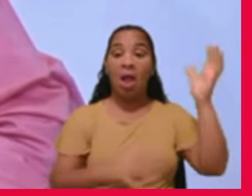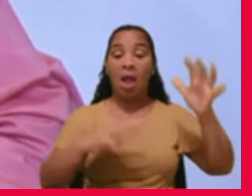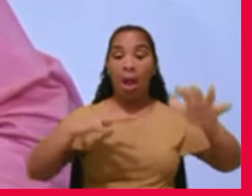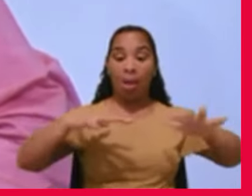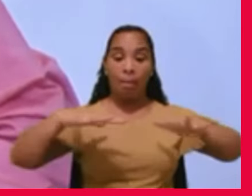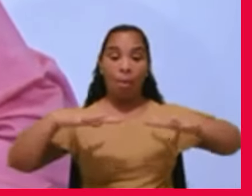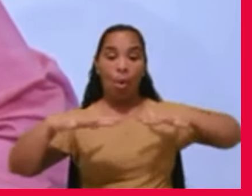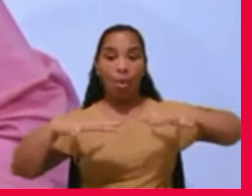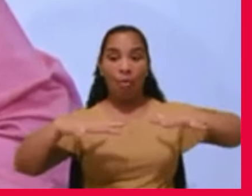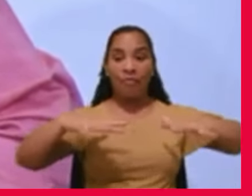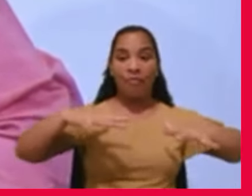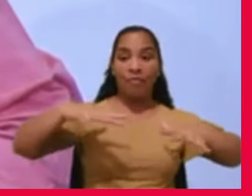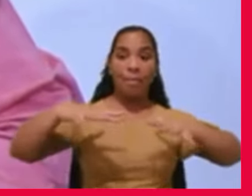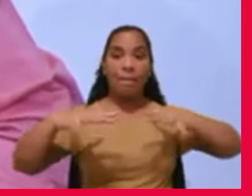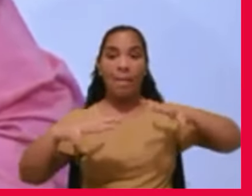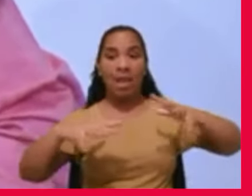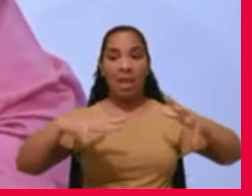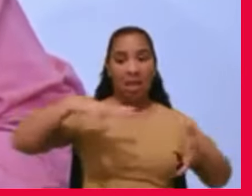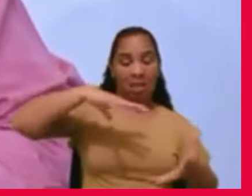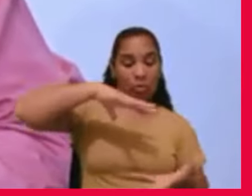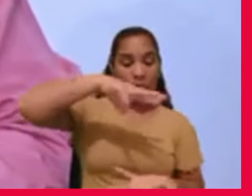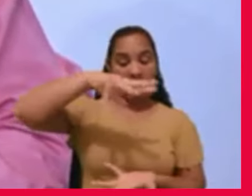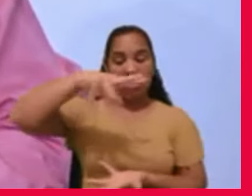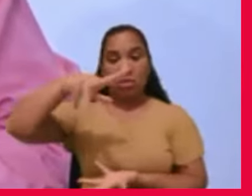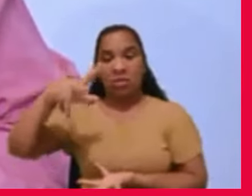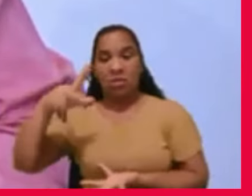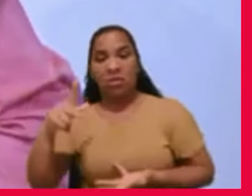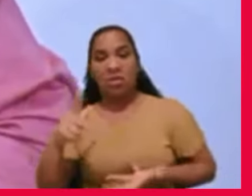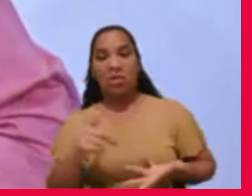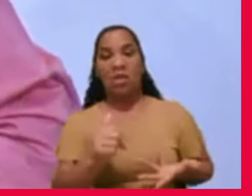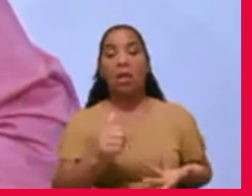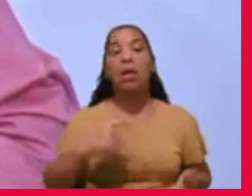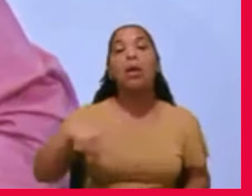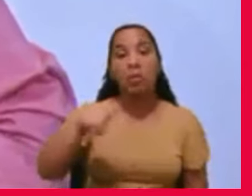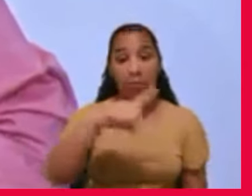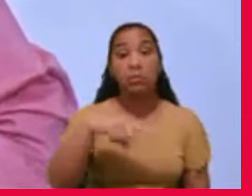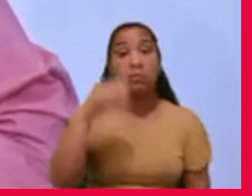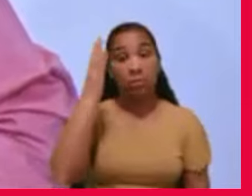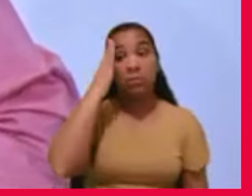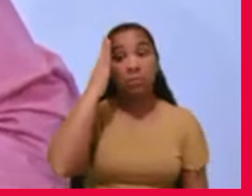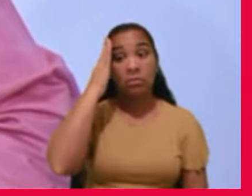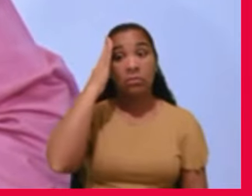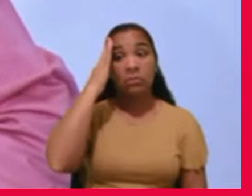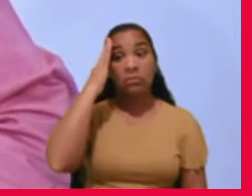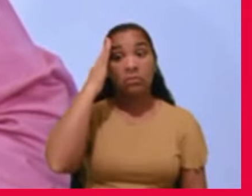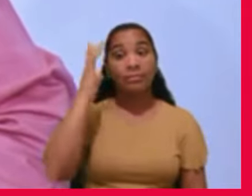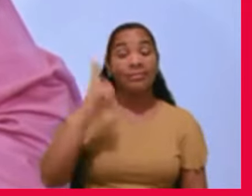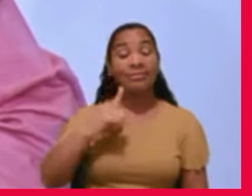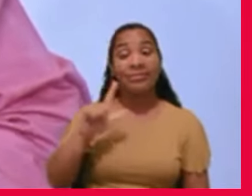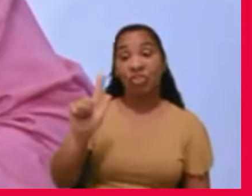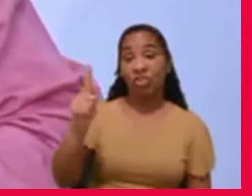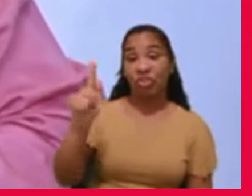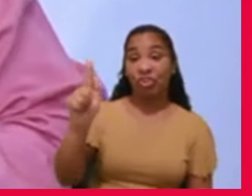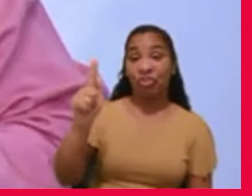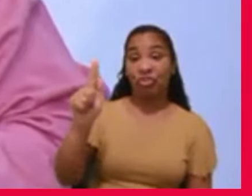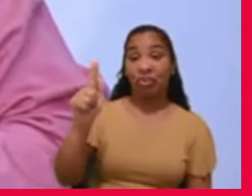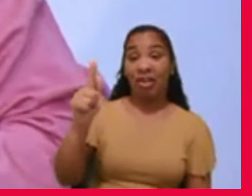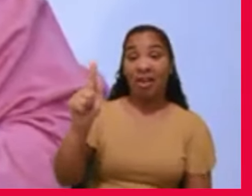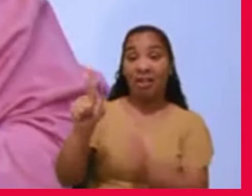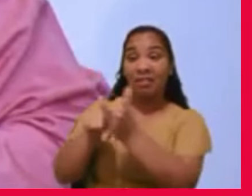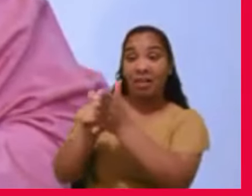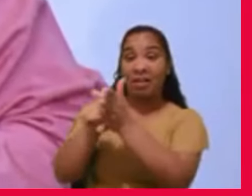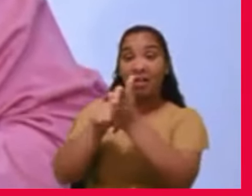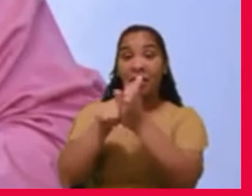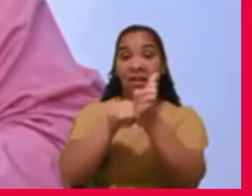ela atravessa fases. Nós sabemos, através da geografia, que a Terra